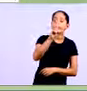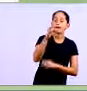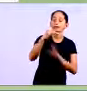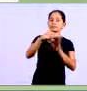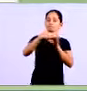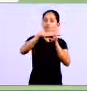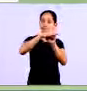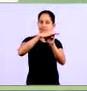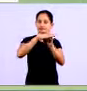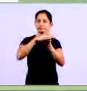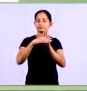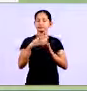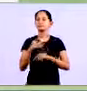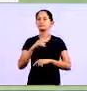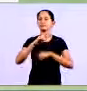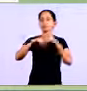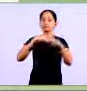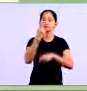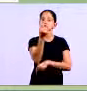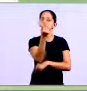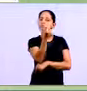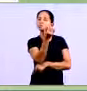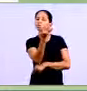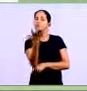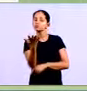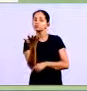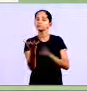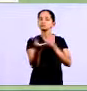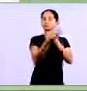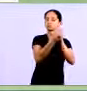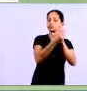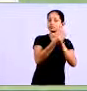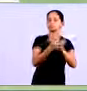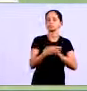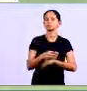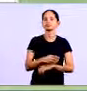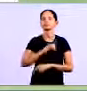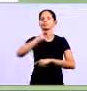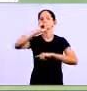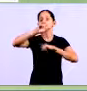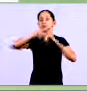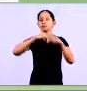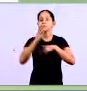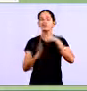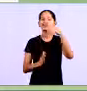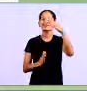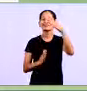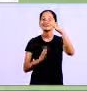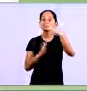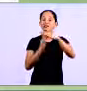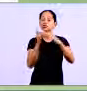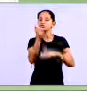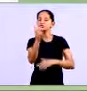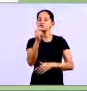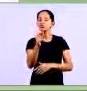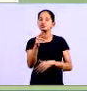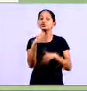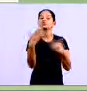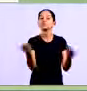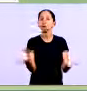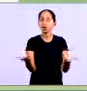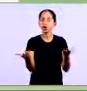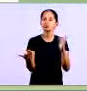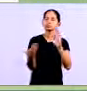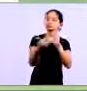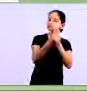da duplicata o valor que você vai lançar aqui a data de vencimento daquele documento a data